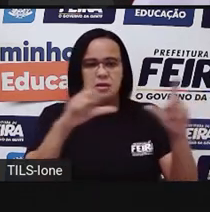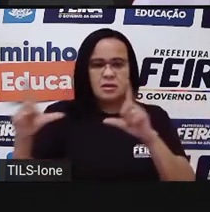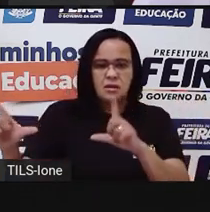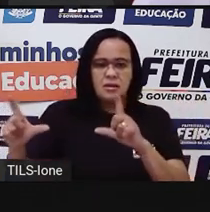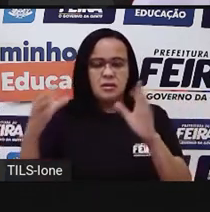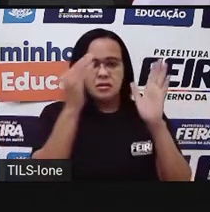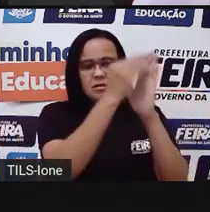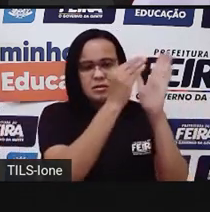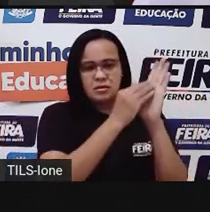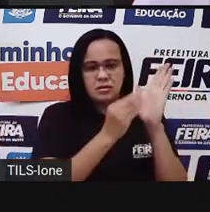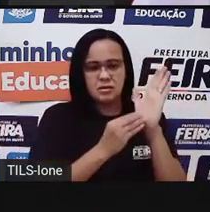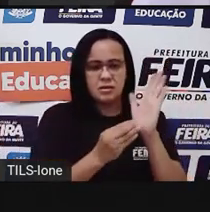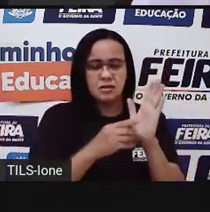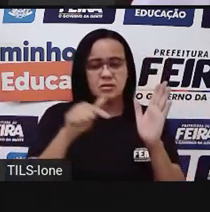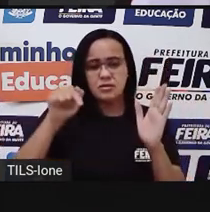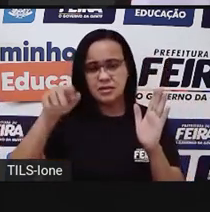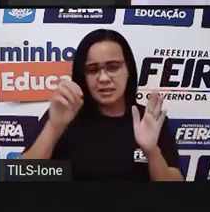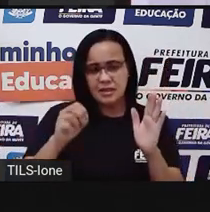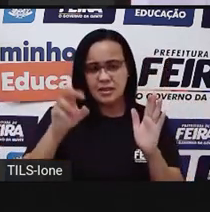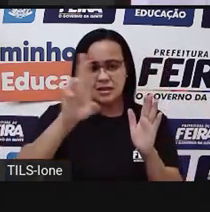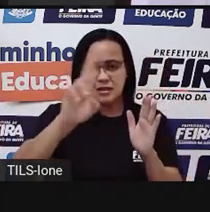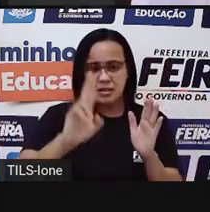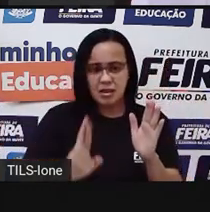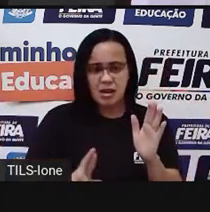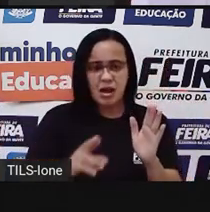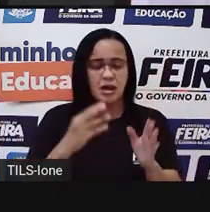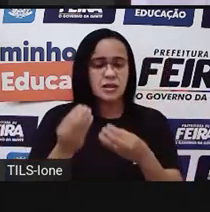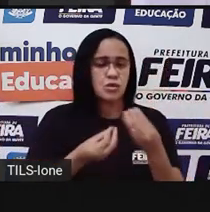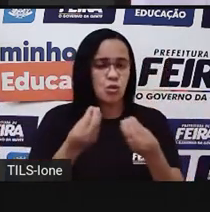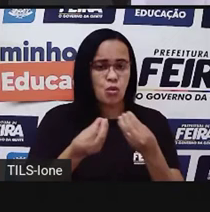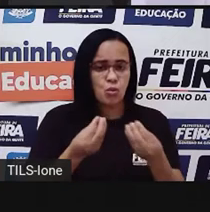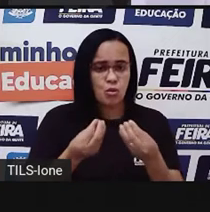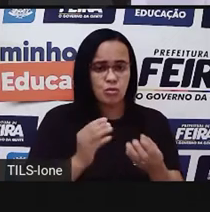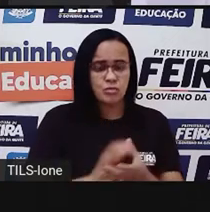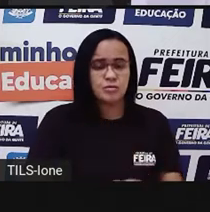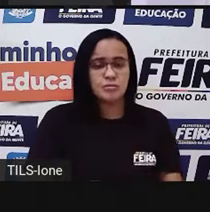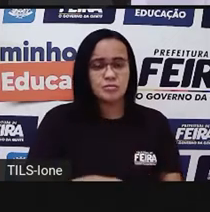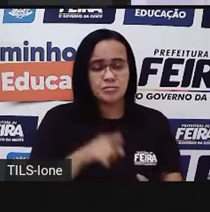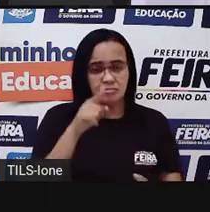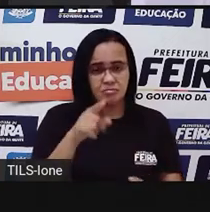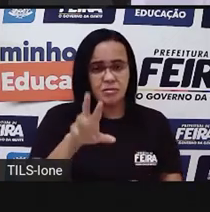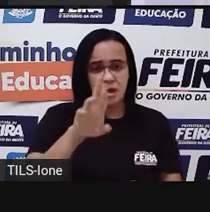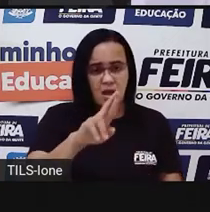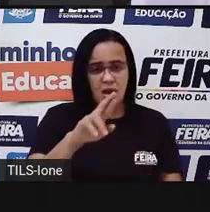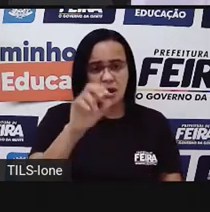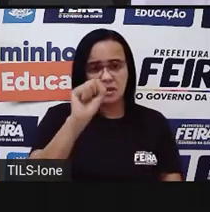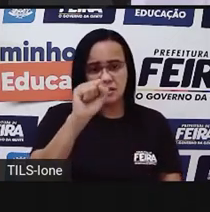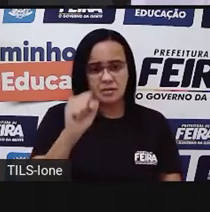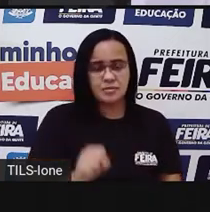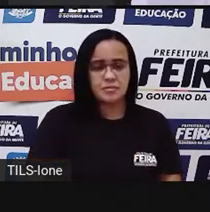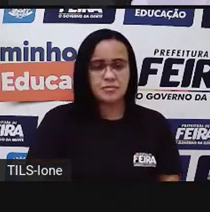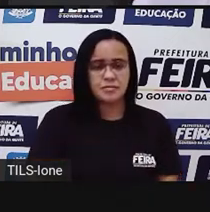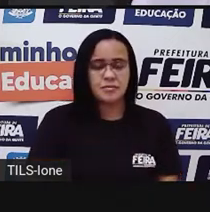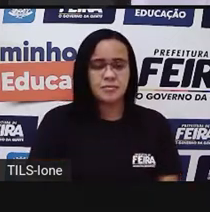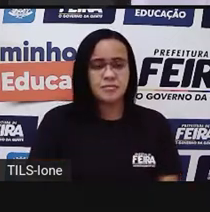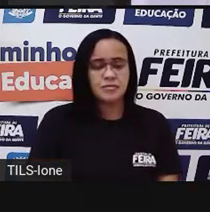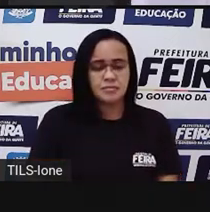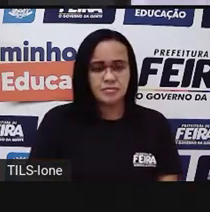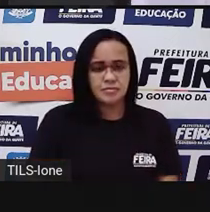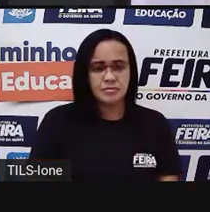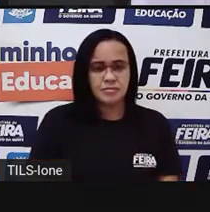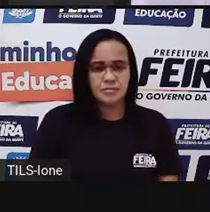eu posso registrar os 70 reais. O R, o cifrão, opa, o cifrão,